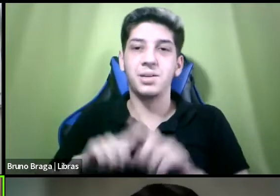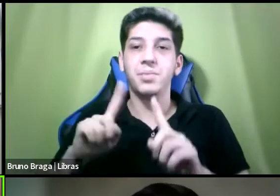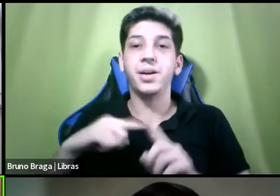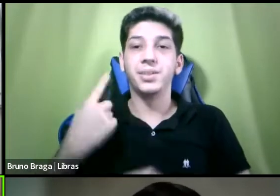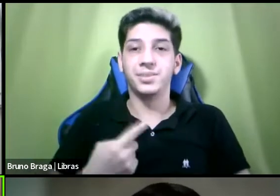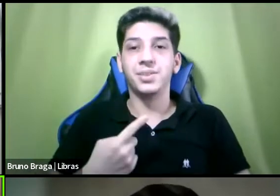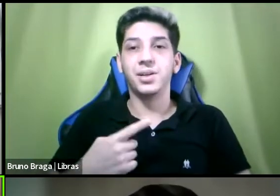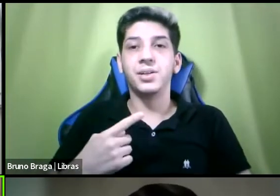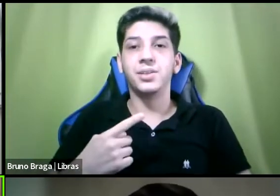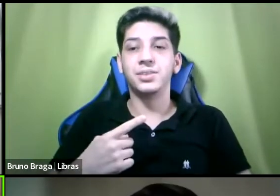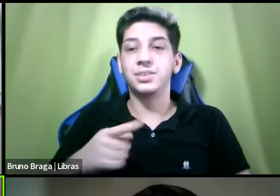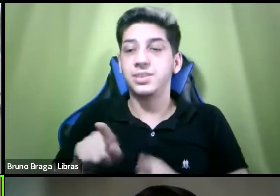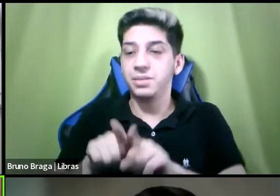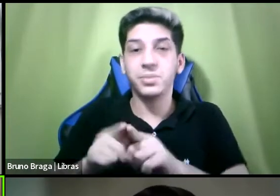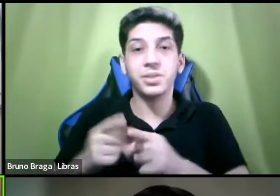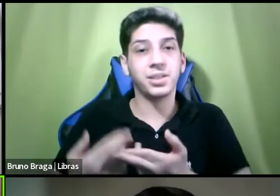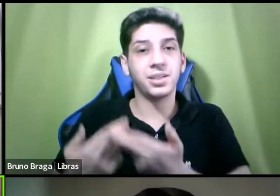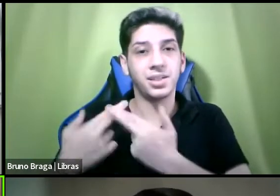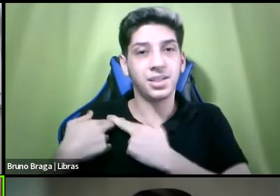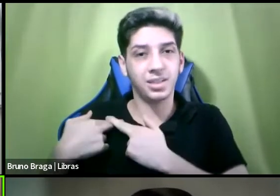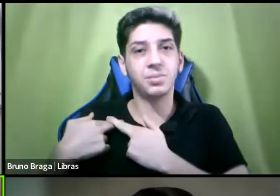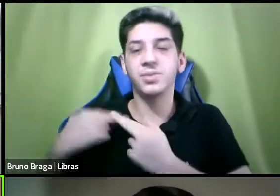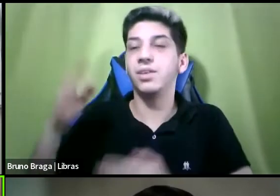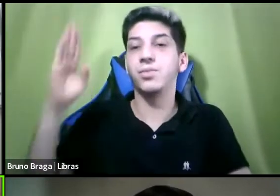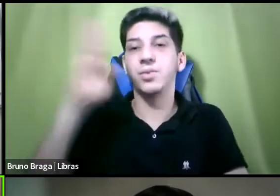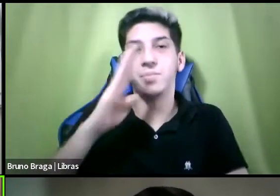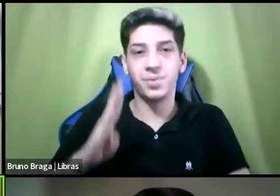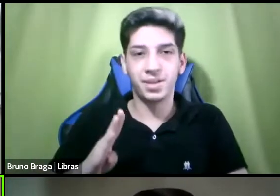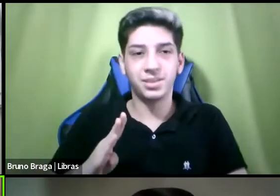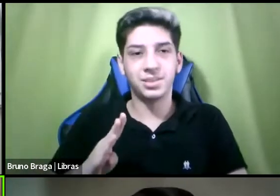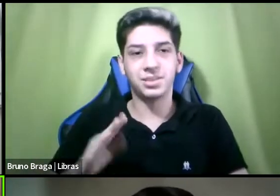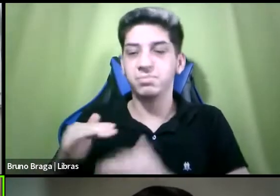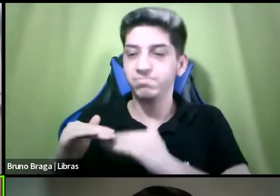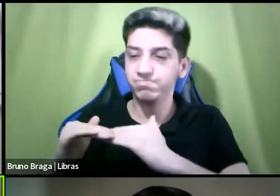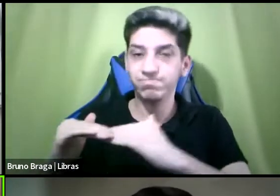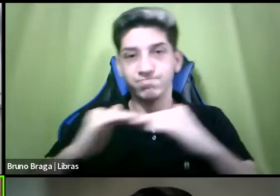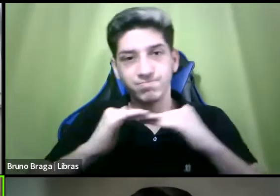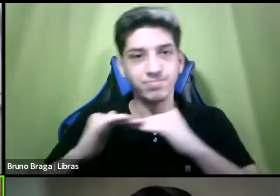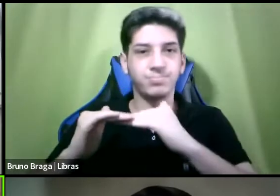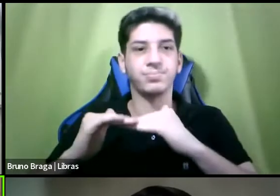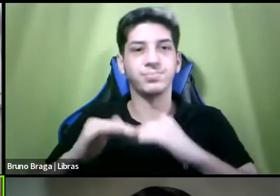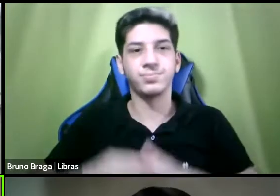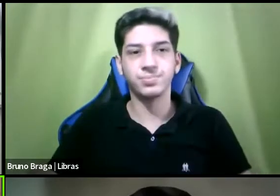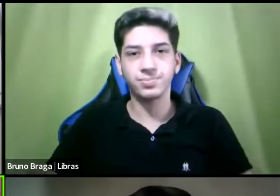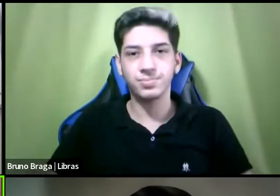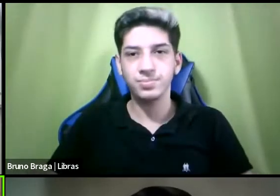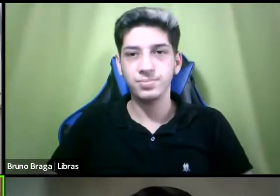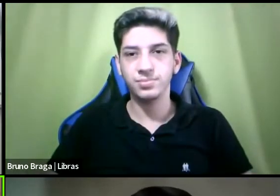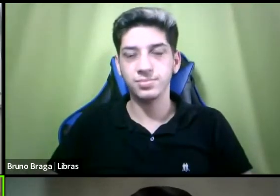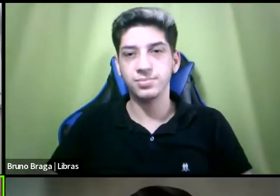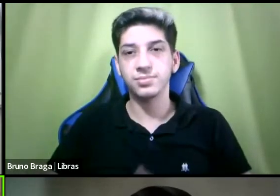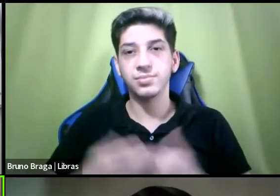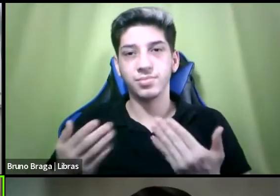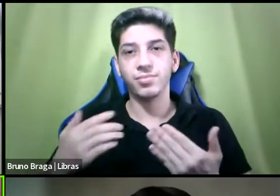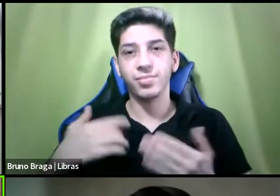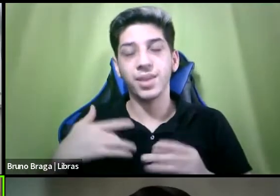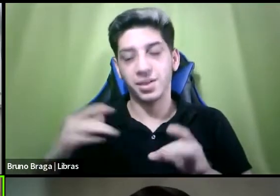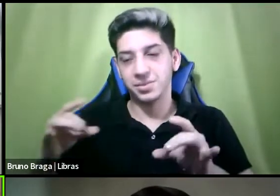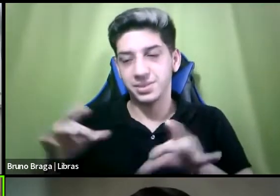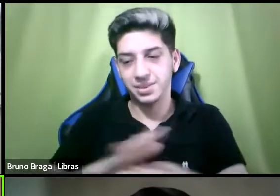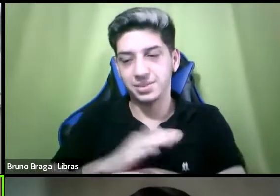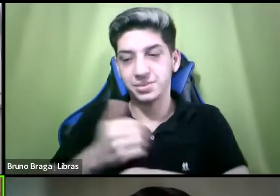e somos responsáveis por um Brasil que seja mais igual e aqui termino então